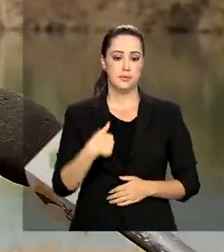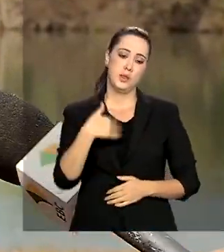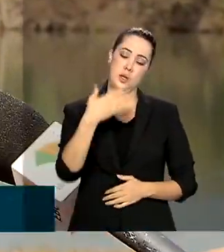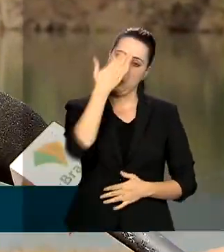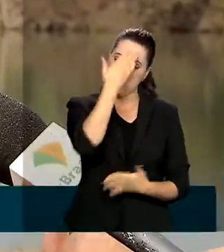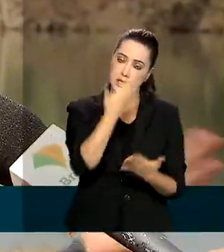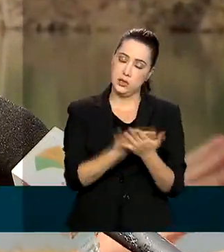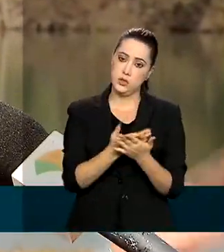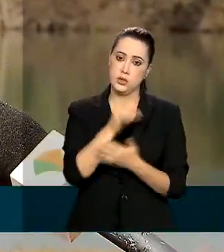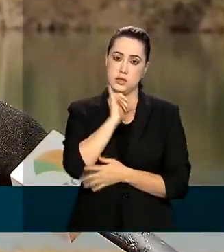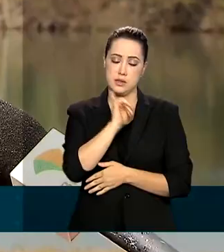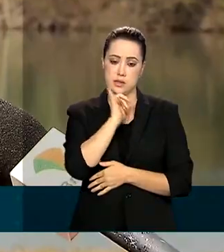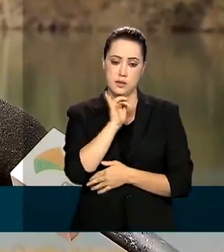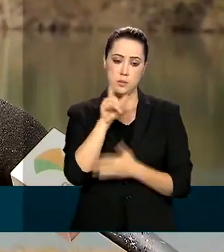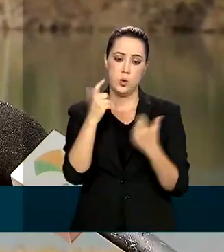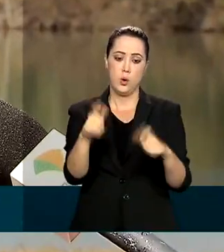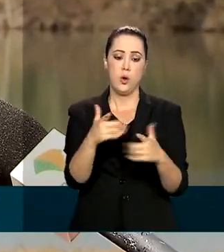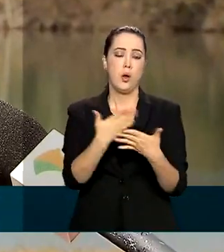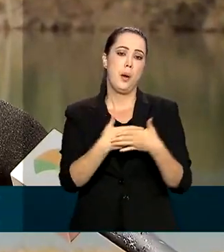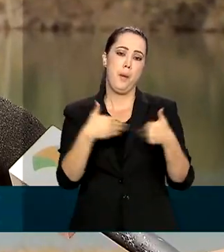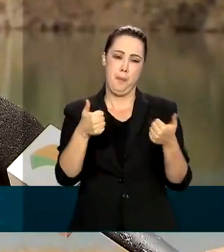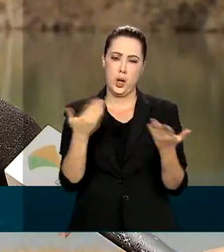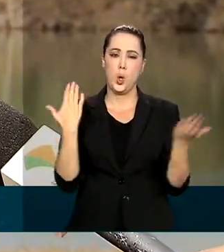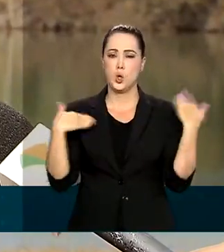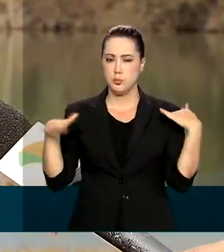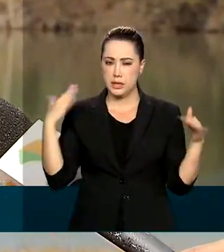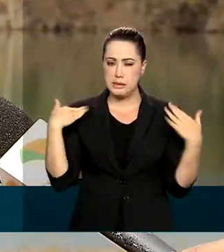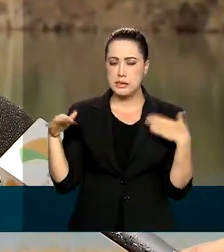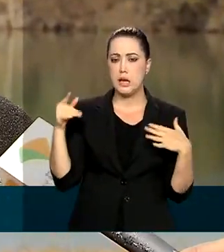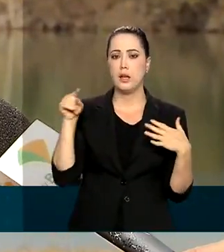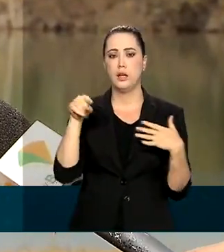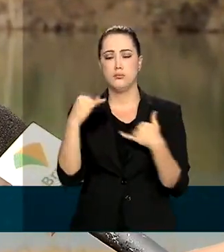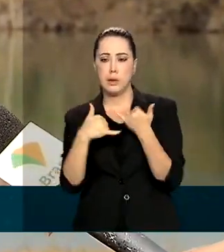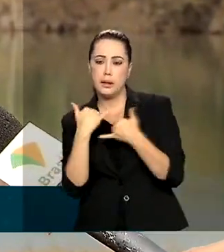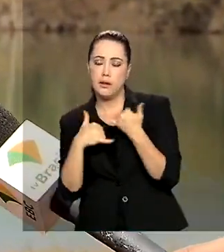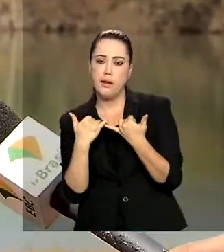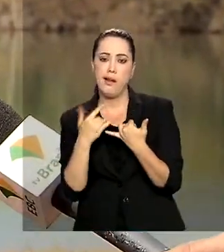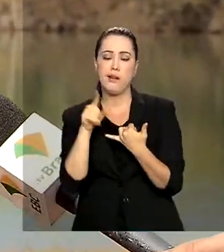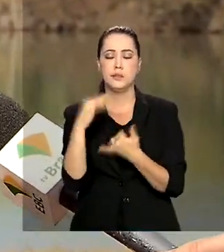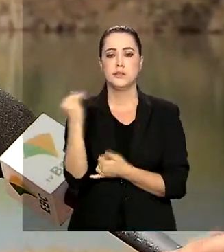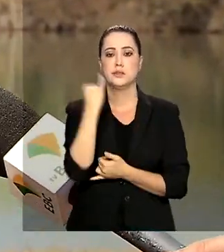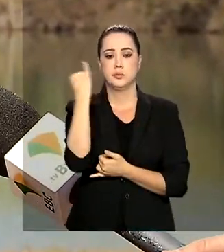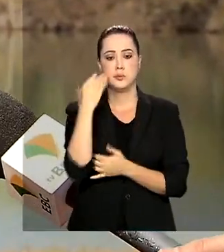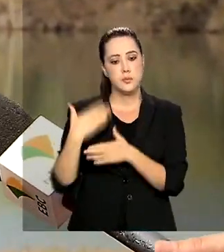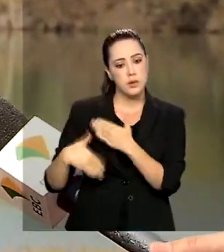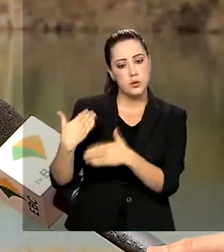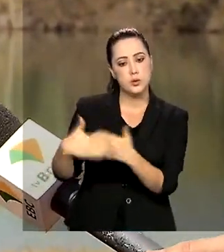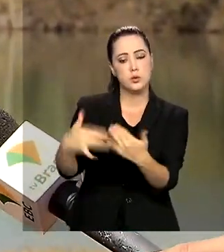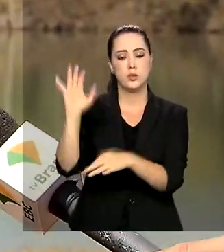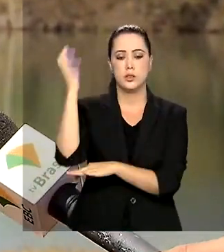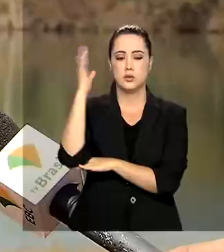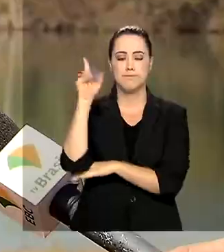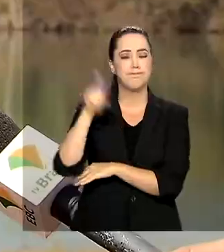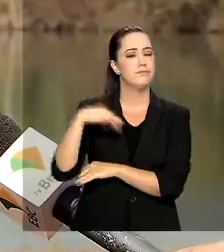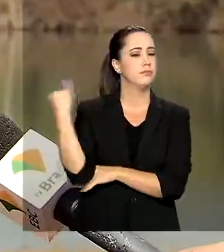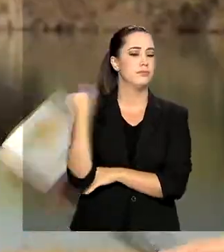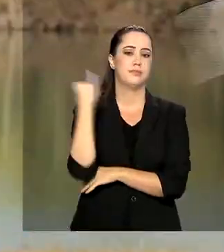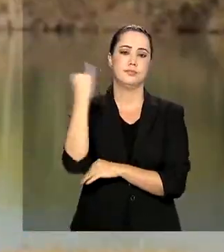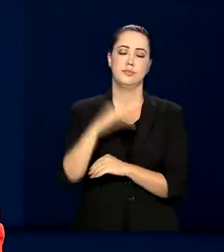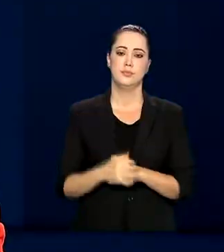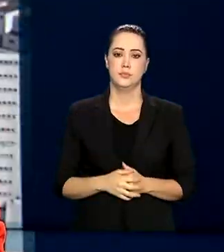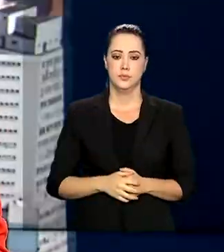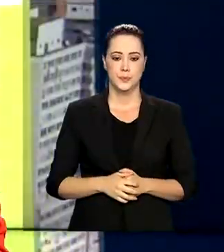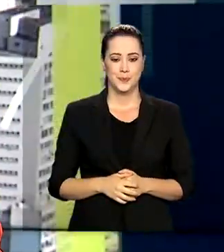uma área de lazer, eu acho que seria importante. E, assim, eu acho que manter a natureza, eu acho extremamente importante.